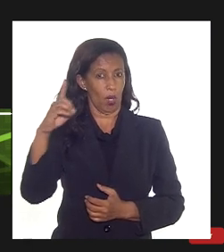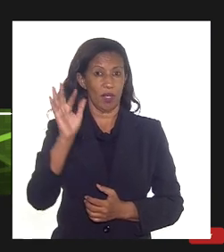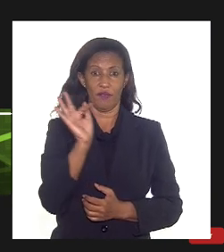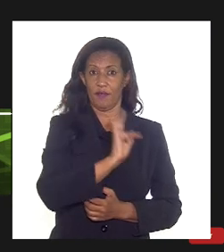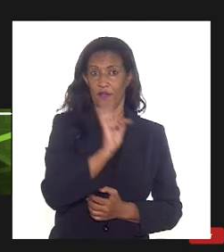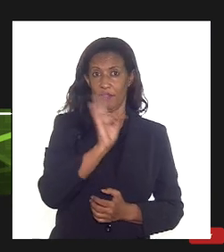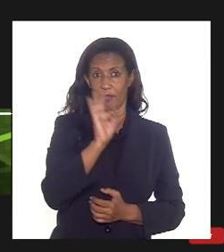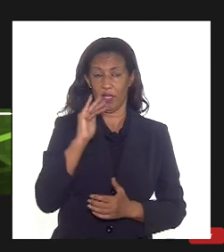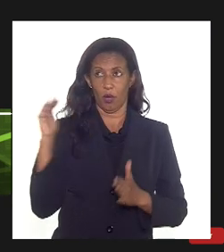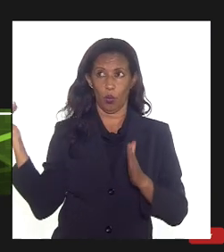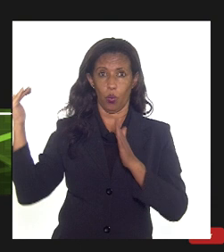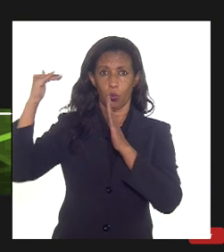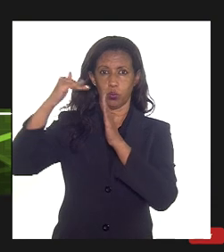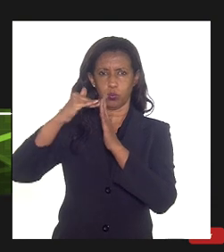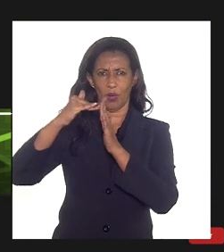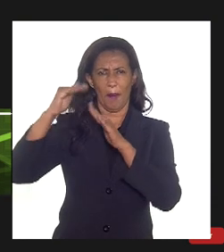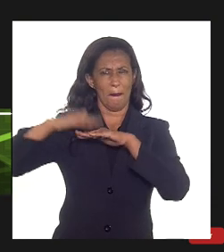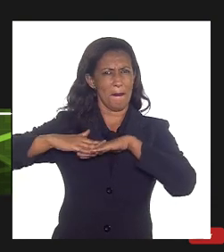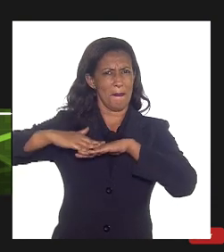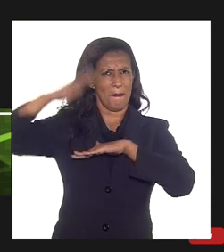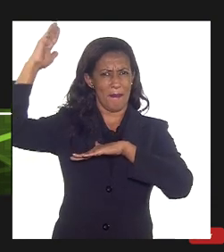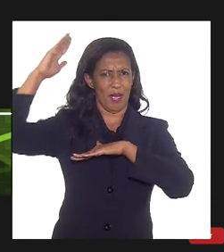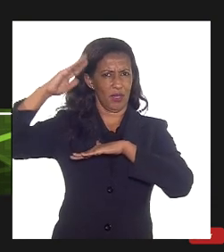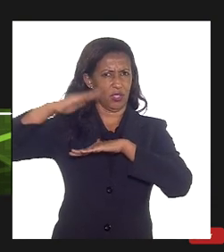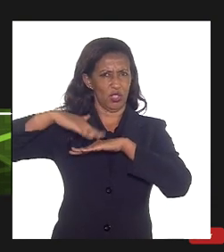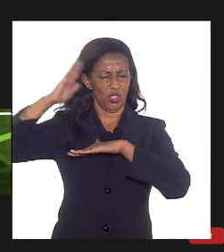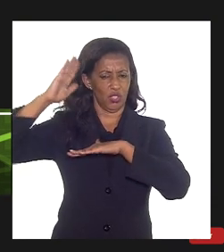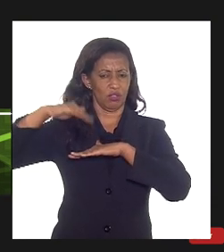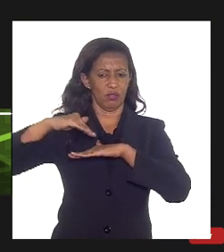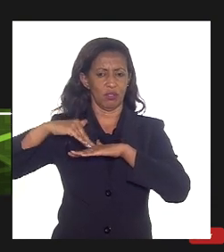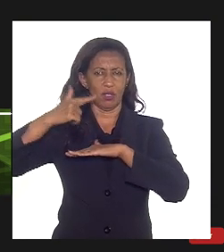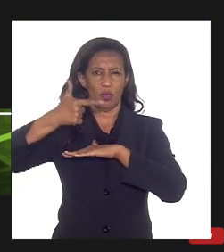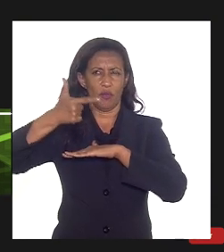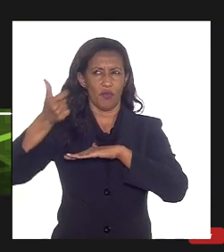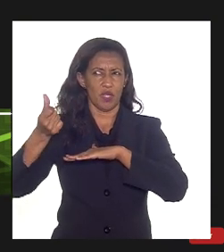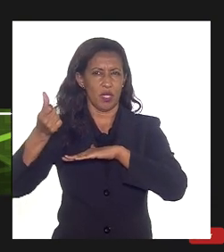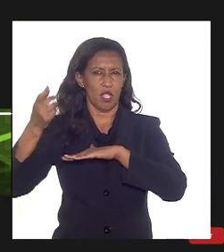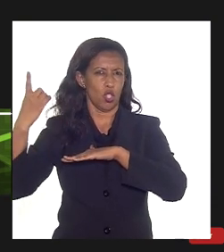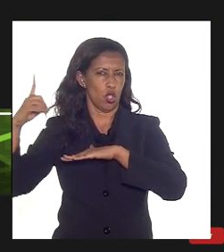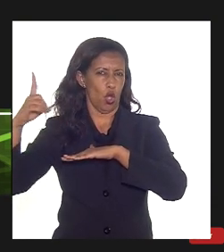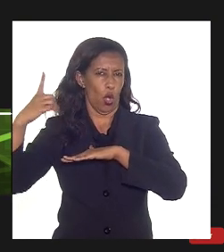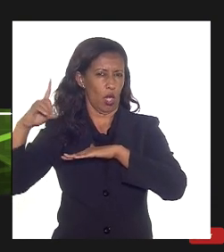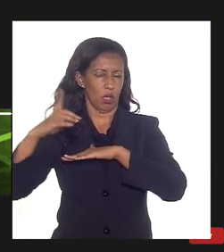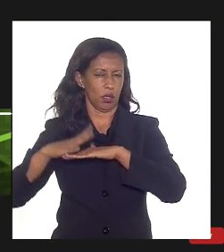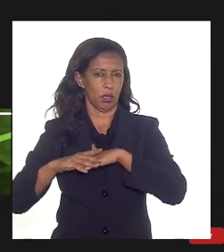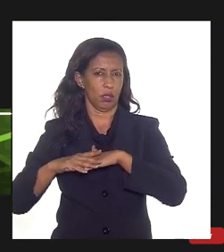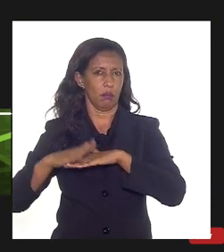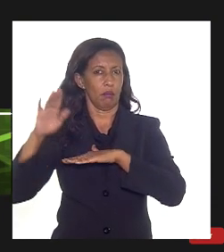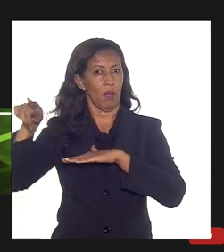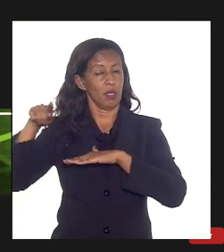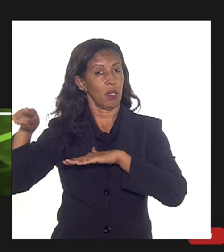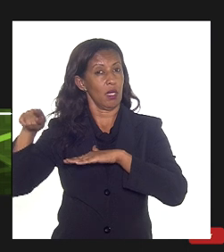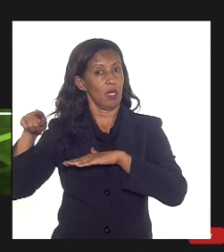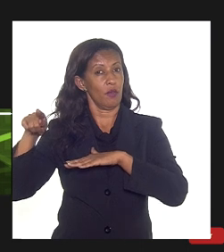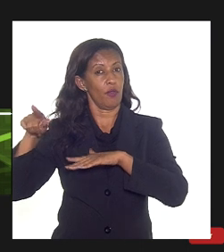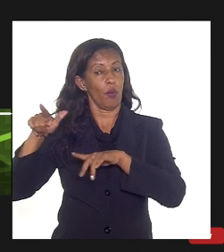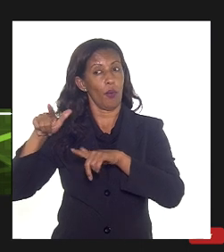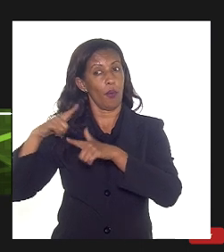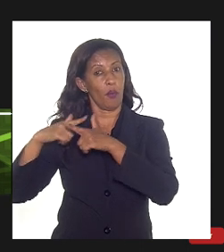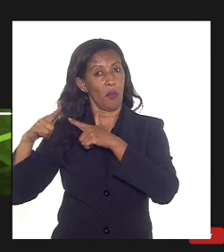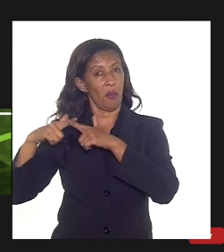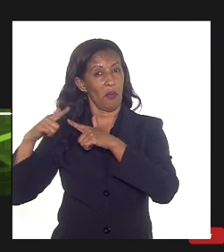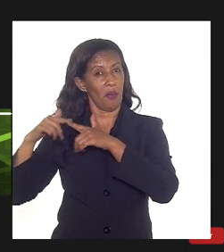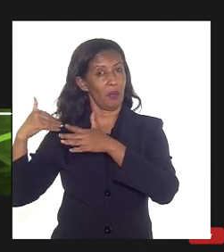alcançar números bem mais altos que esse num dia ele deu 26 dólares mas ali foi por uma situação muito atípica